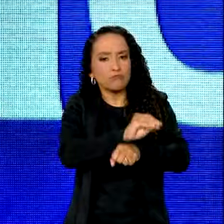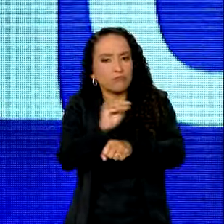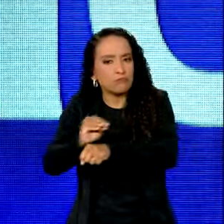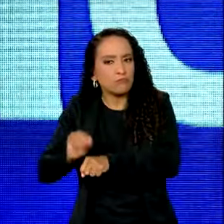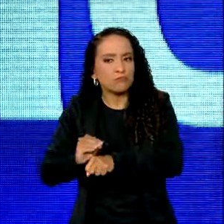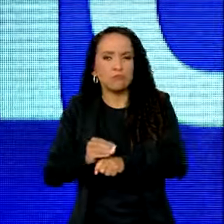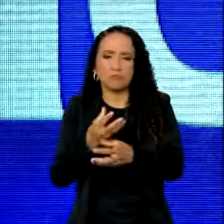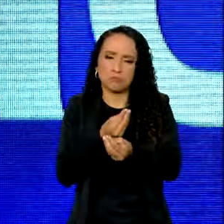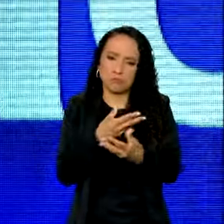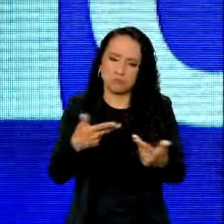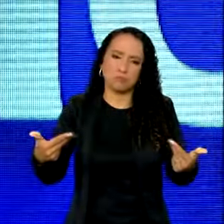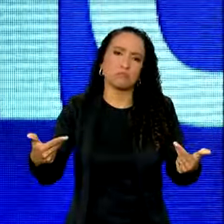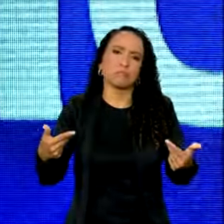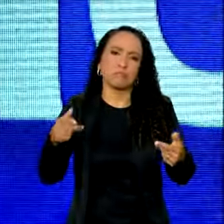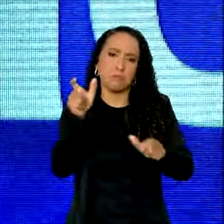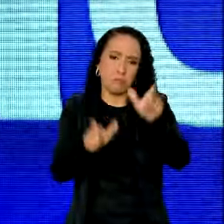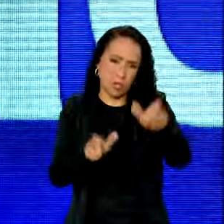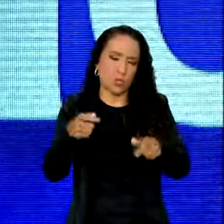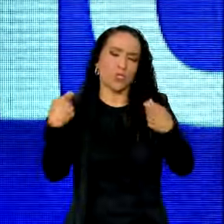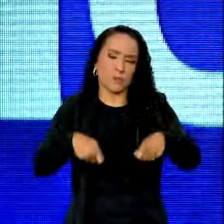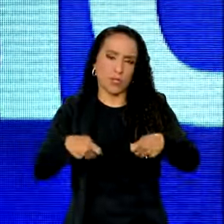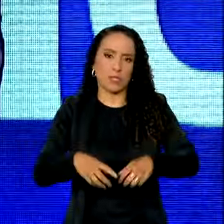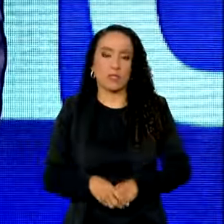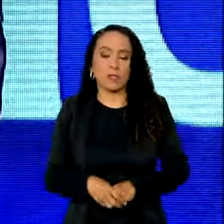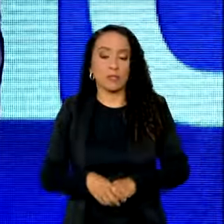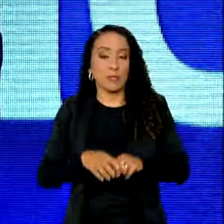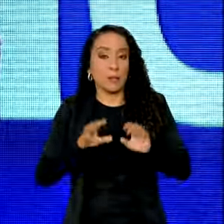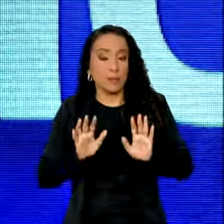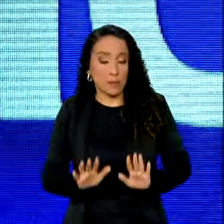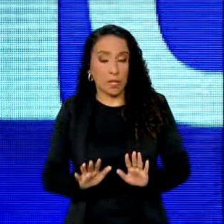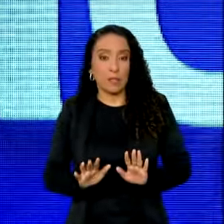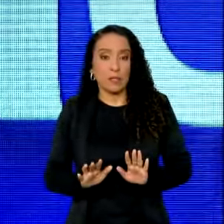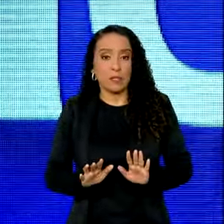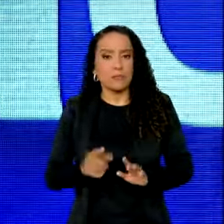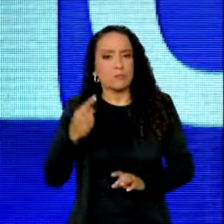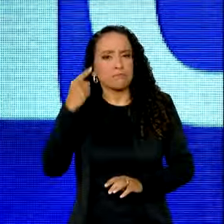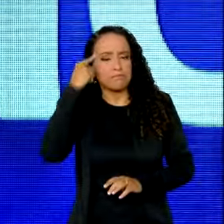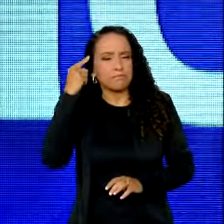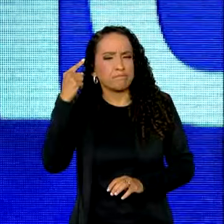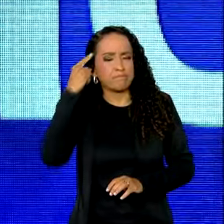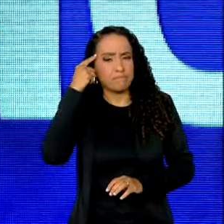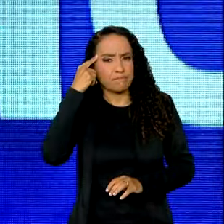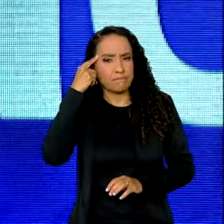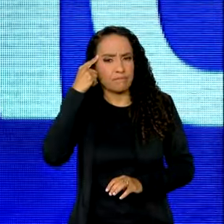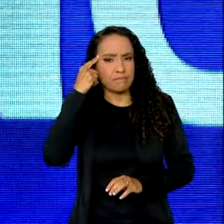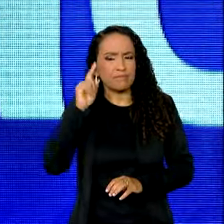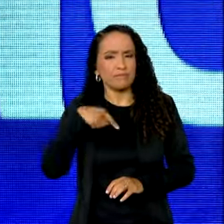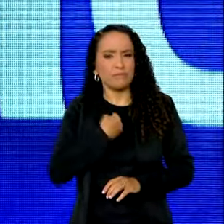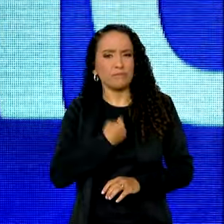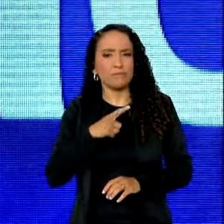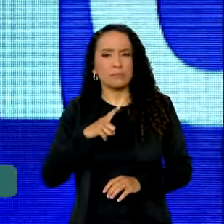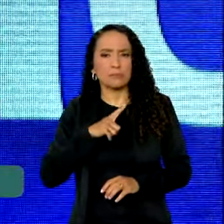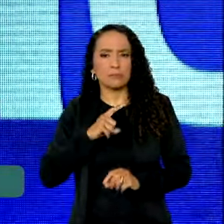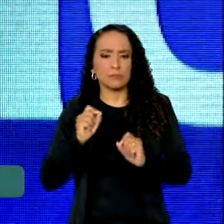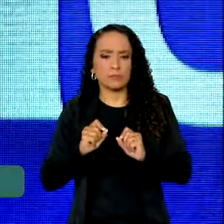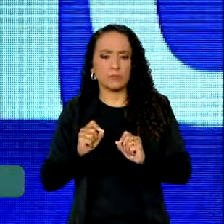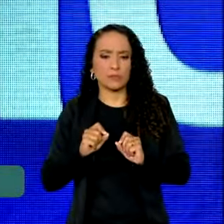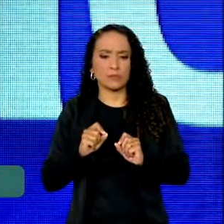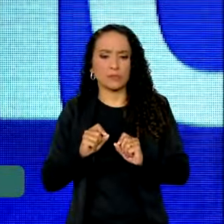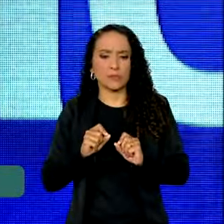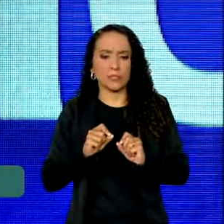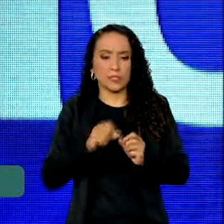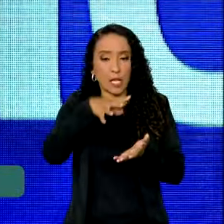de tanta gente que precisa. Mas, imaginar que nós temos ali no